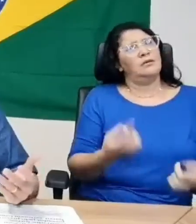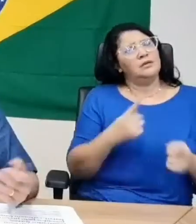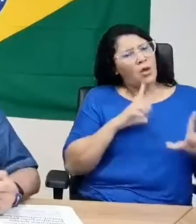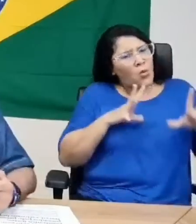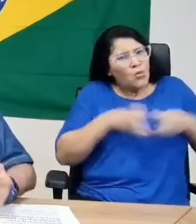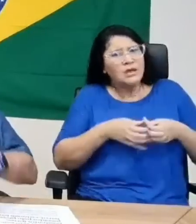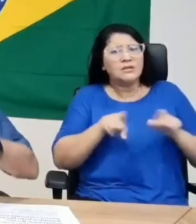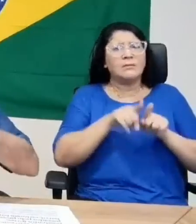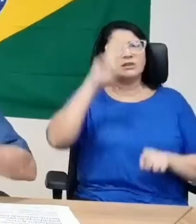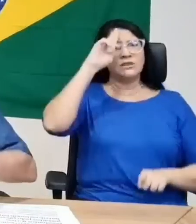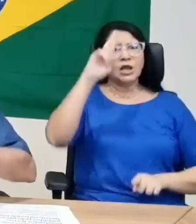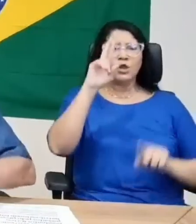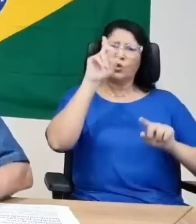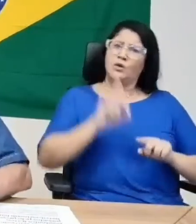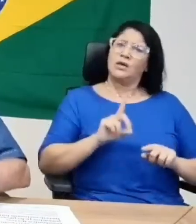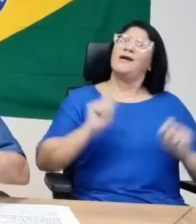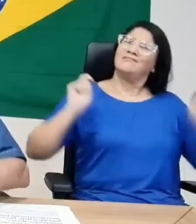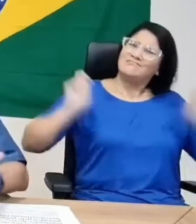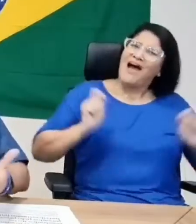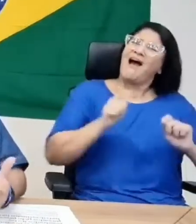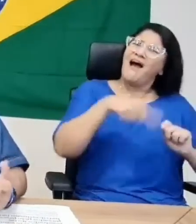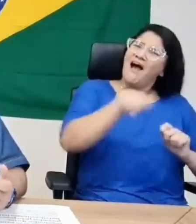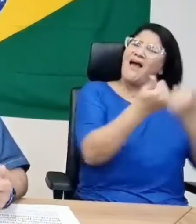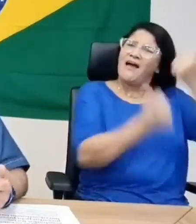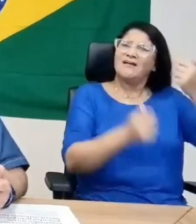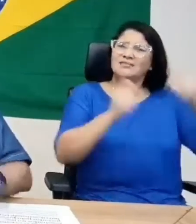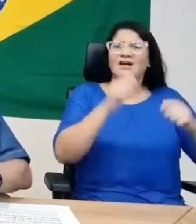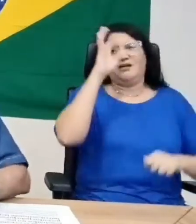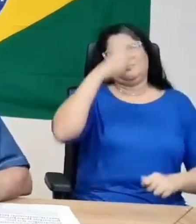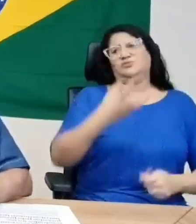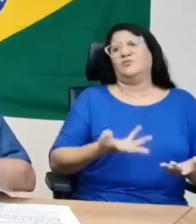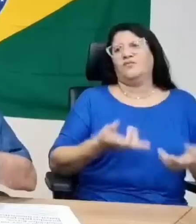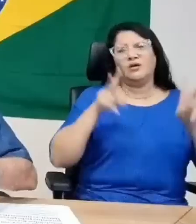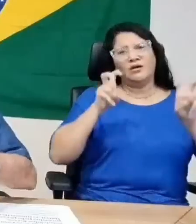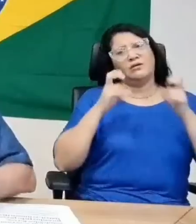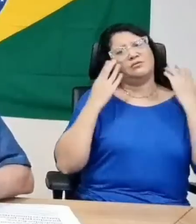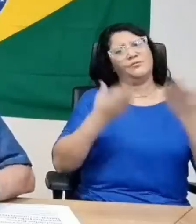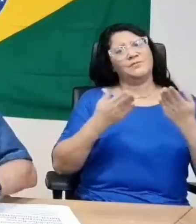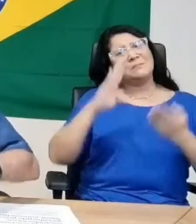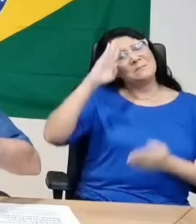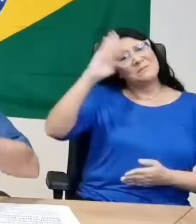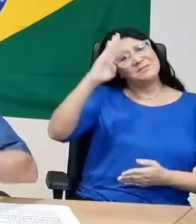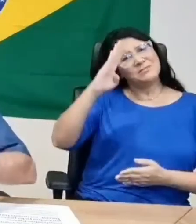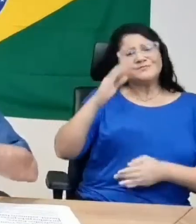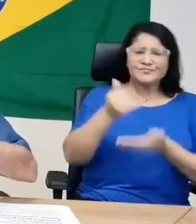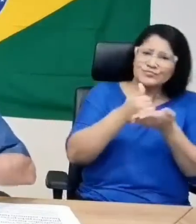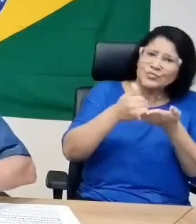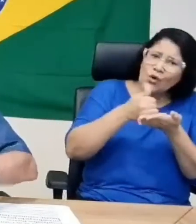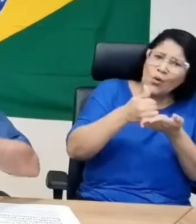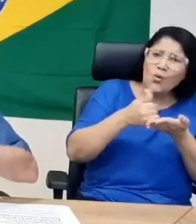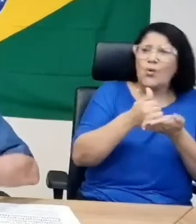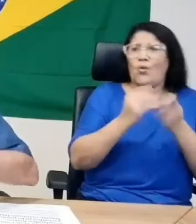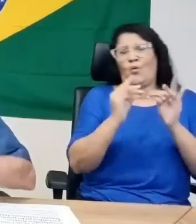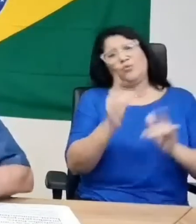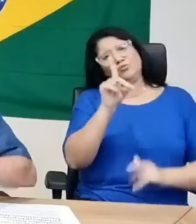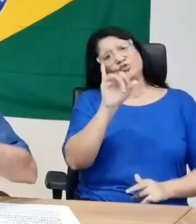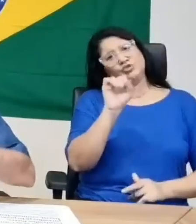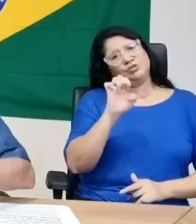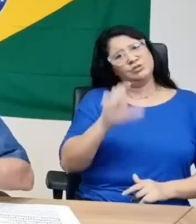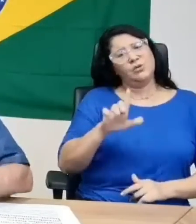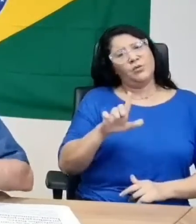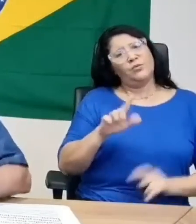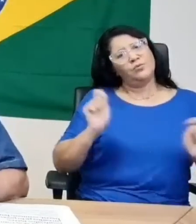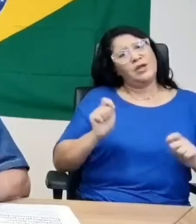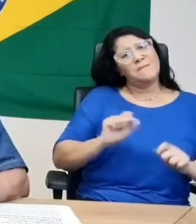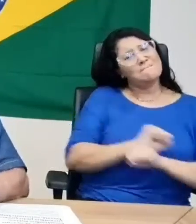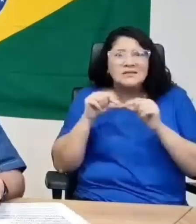a diretoria, tem como resolver esse assunto. Em especial, o óleo diesel. É um crime aumentar mais uma vez